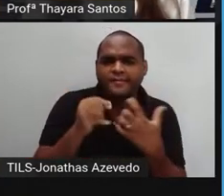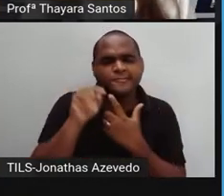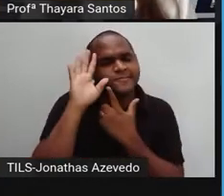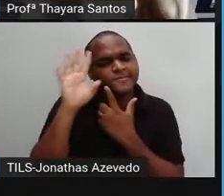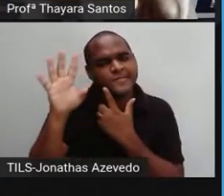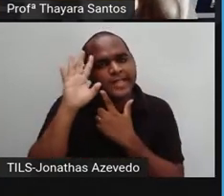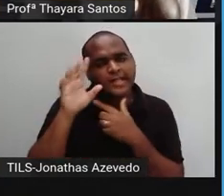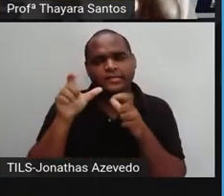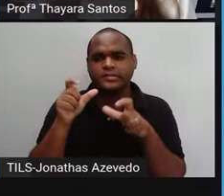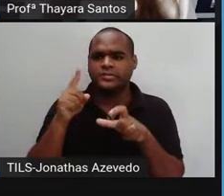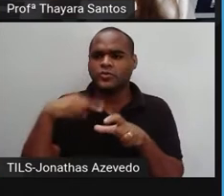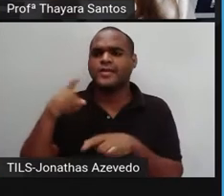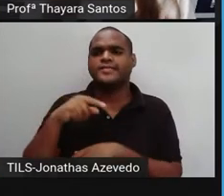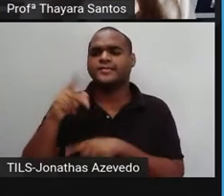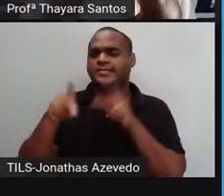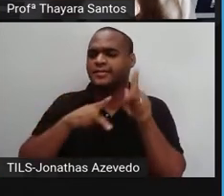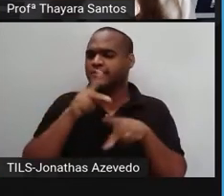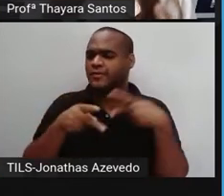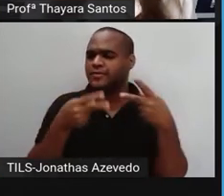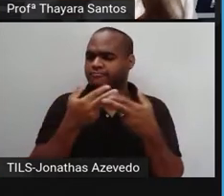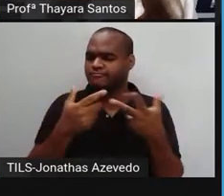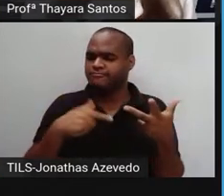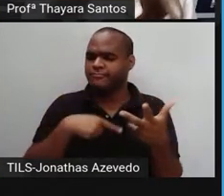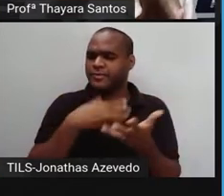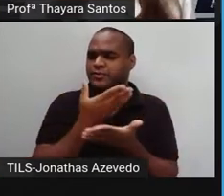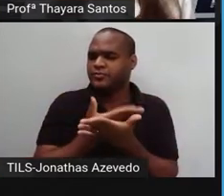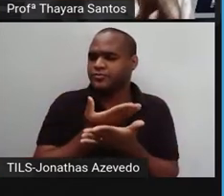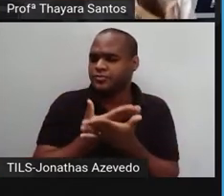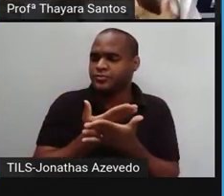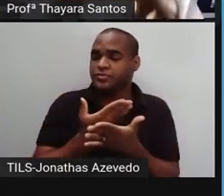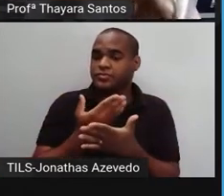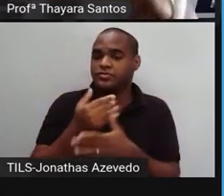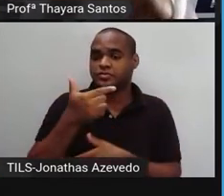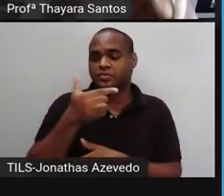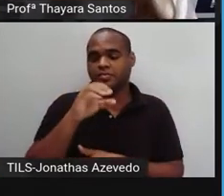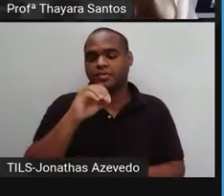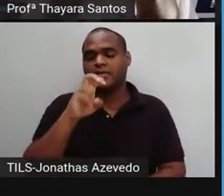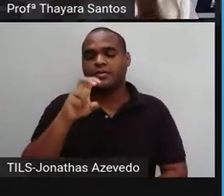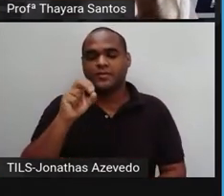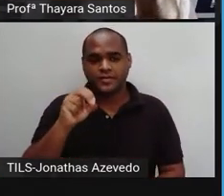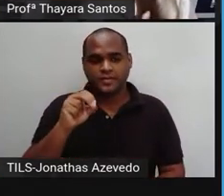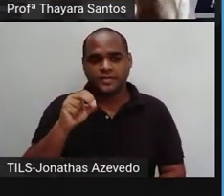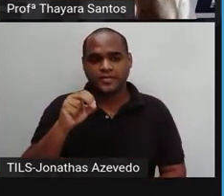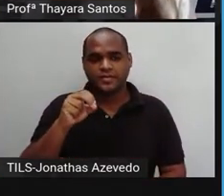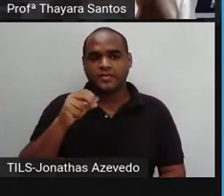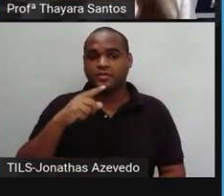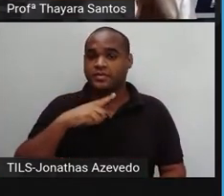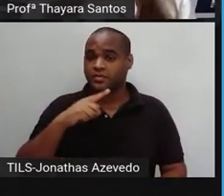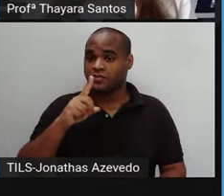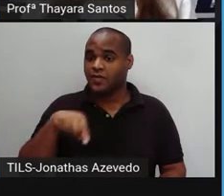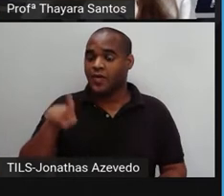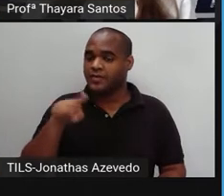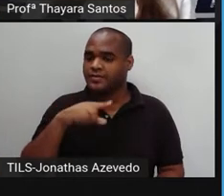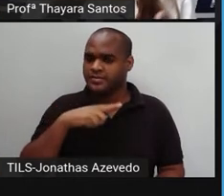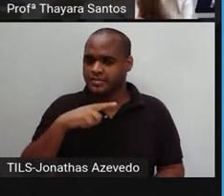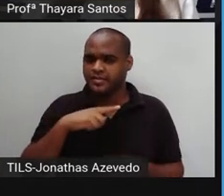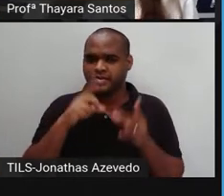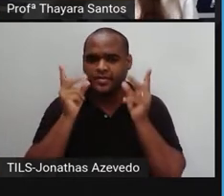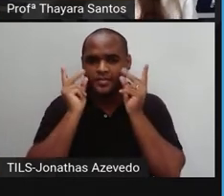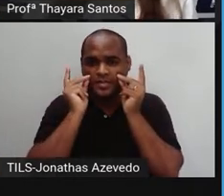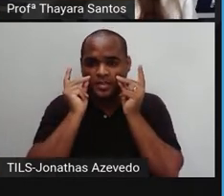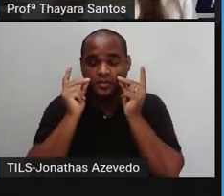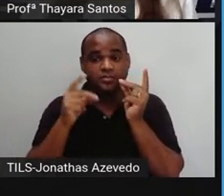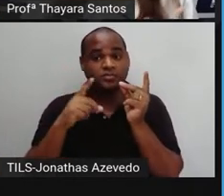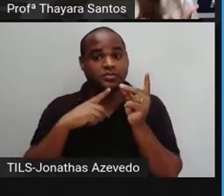espécie, já tem estudos que mostram que em 2050 a gente vai ter mais plástico no ambiente do que